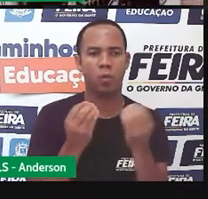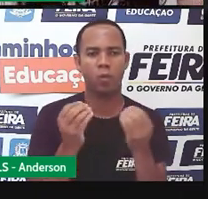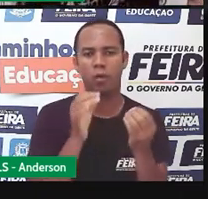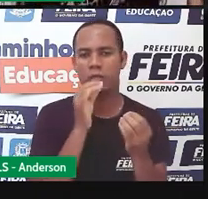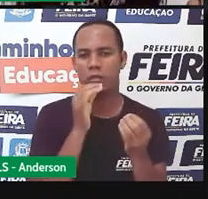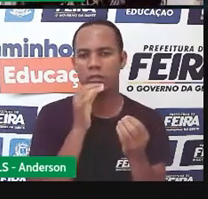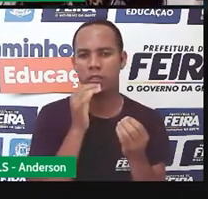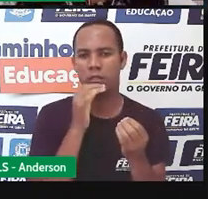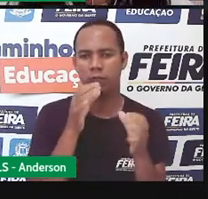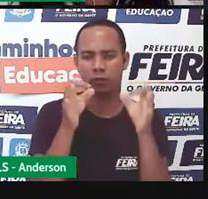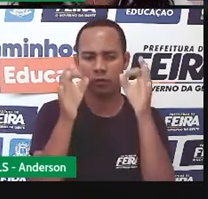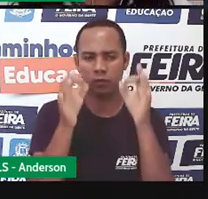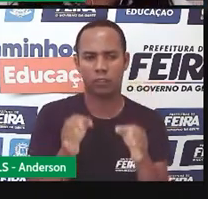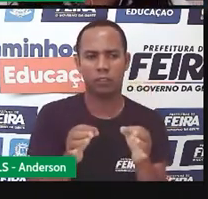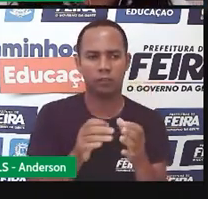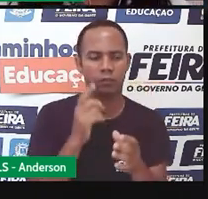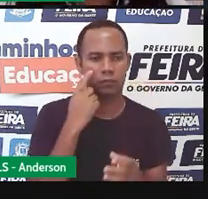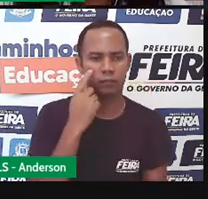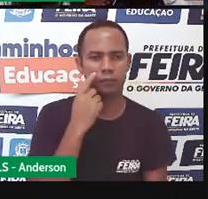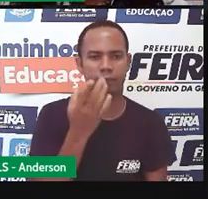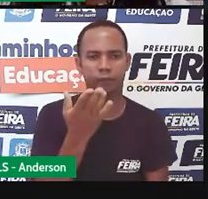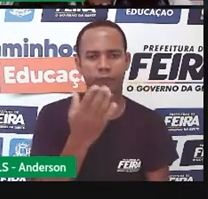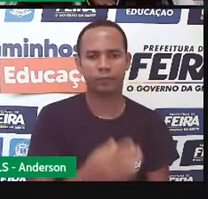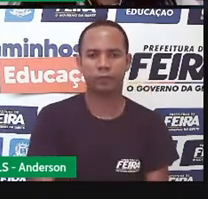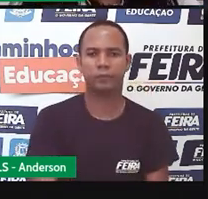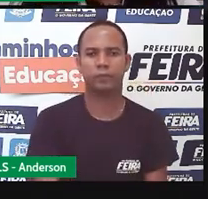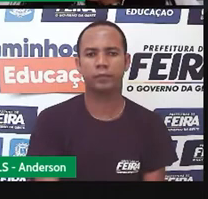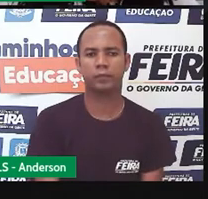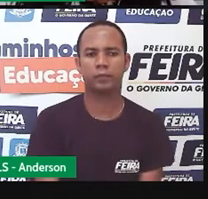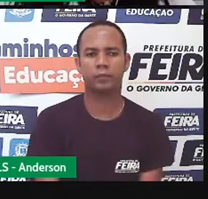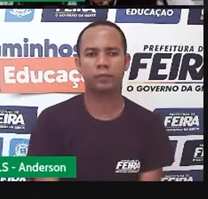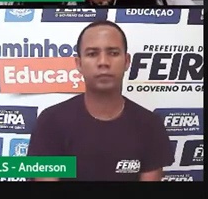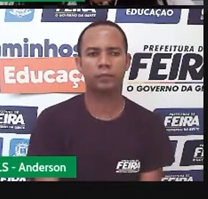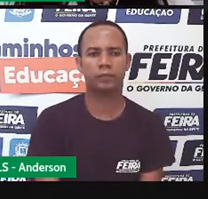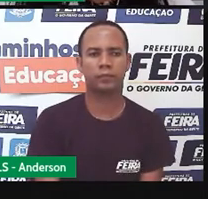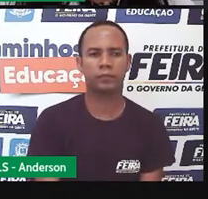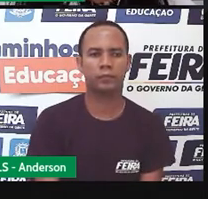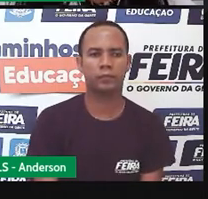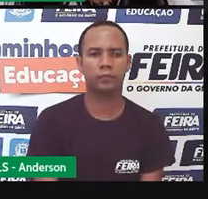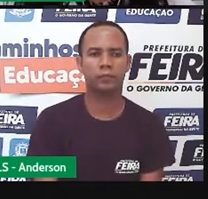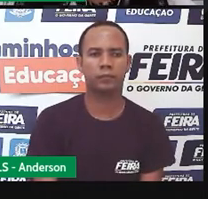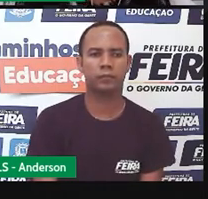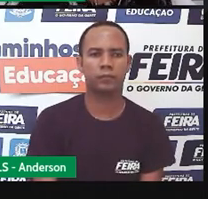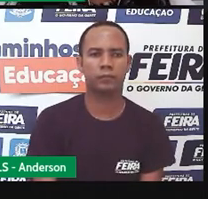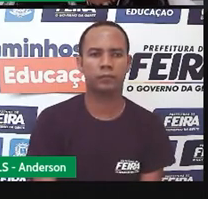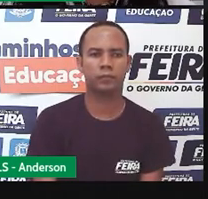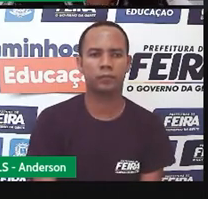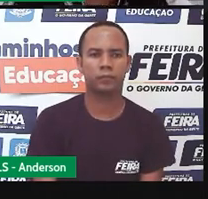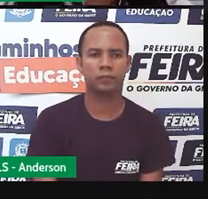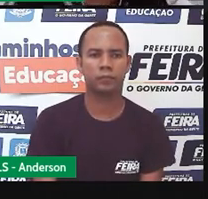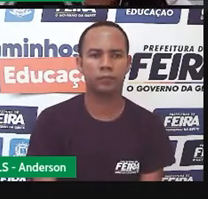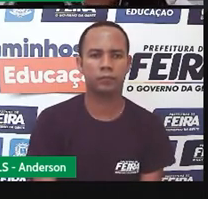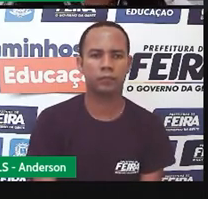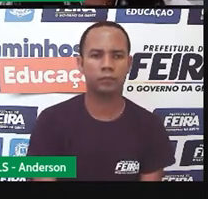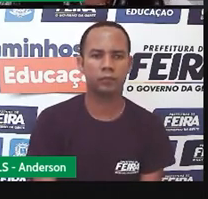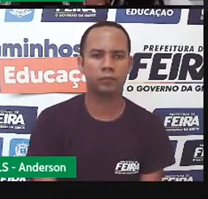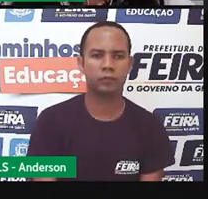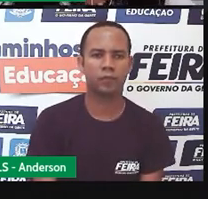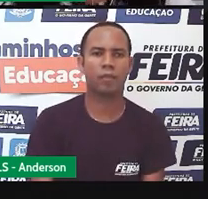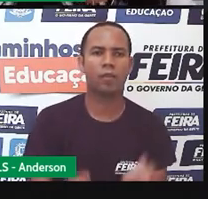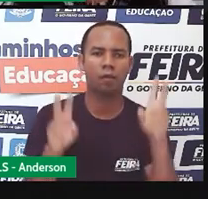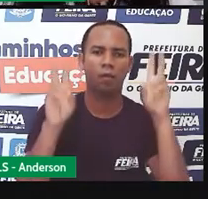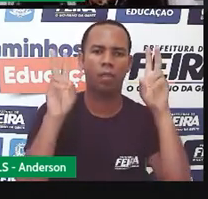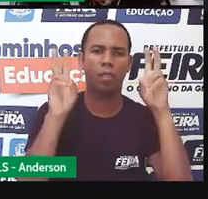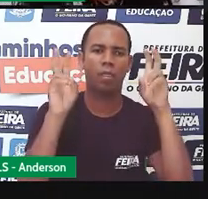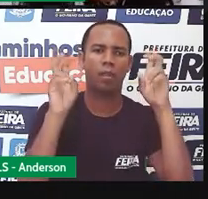elementos corretos de uma notícia. O que a notícia precisa? Precisa de um título, não é isso?